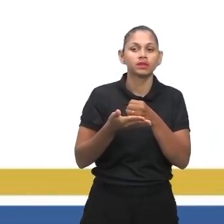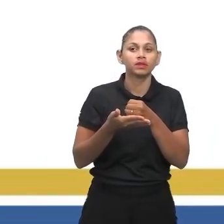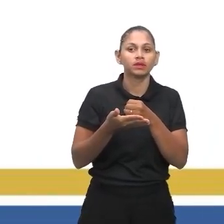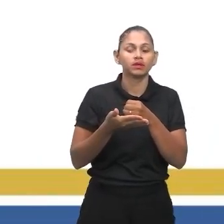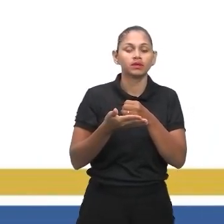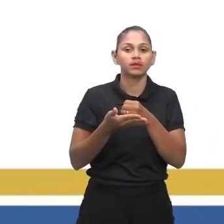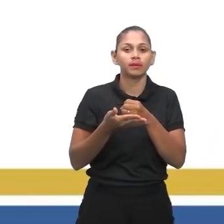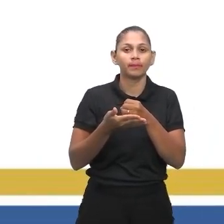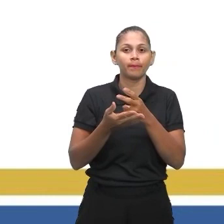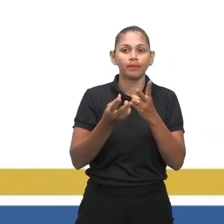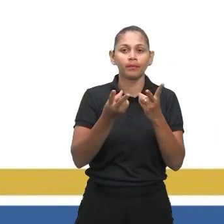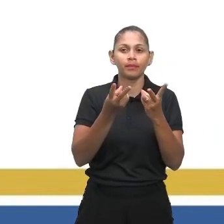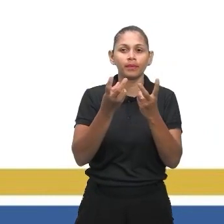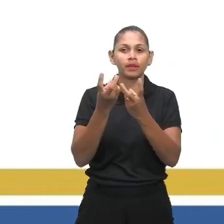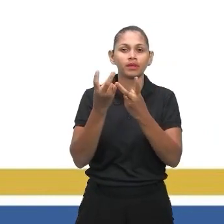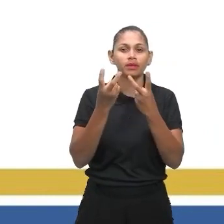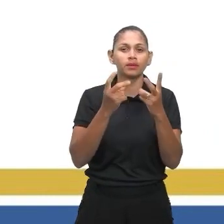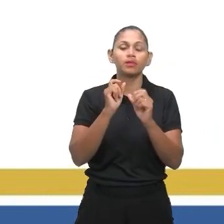observar que